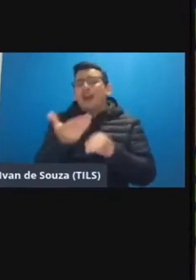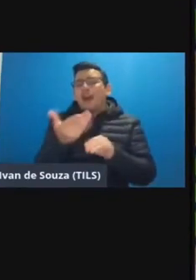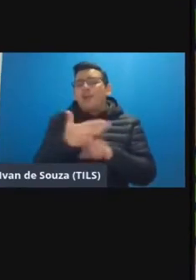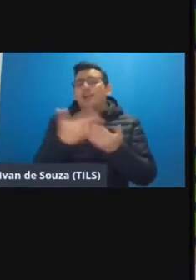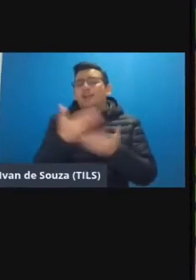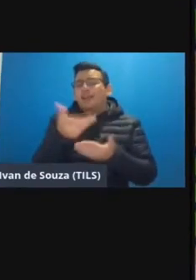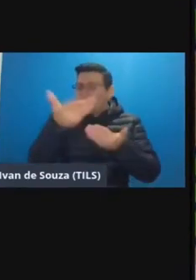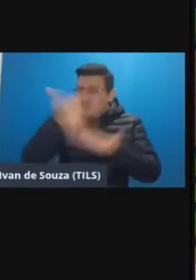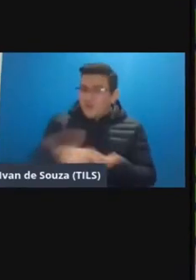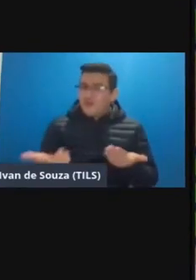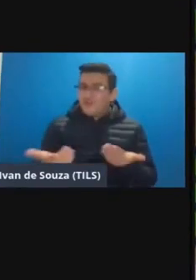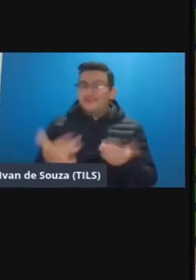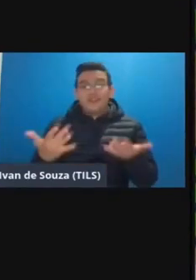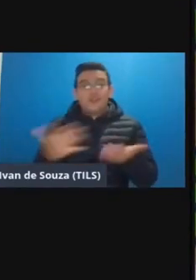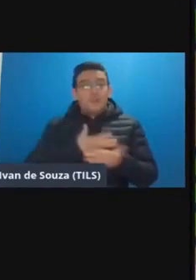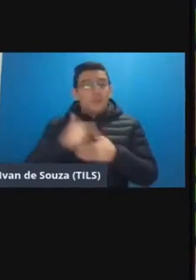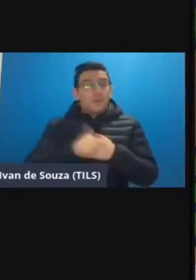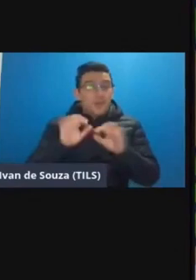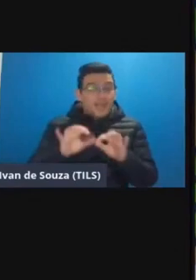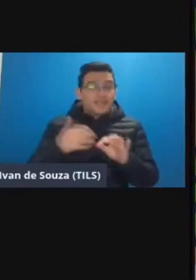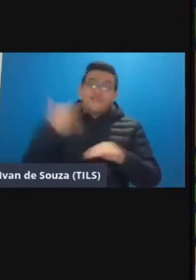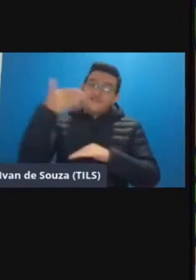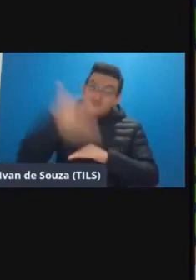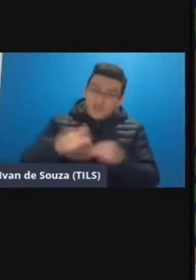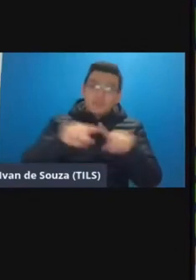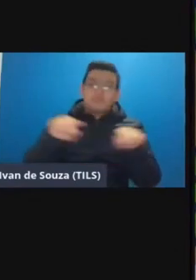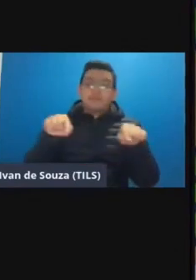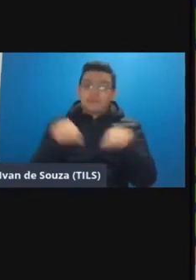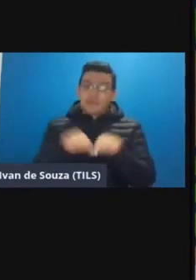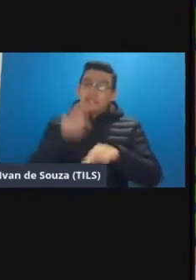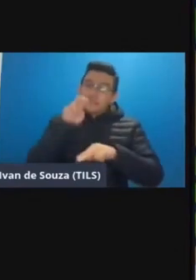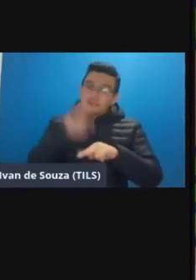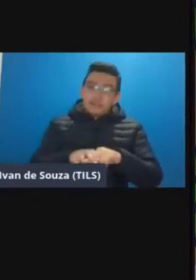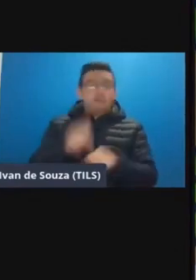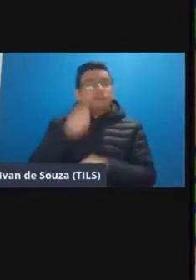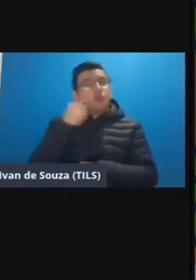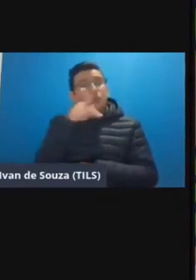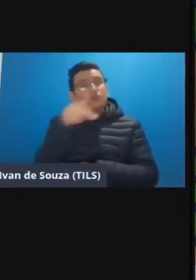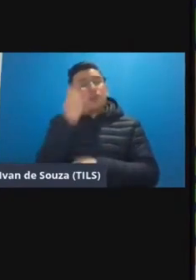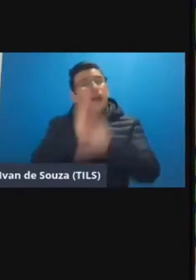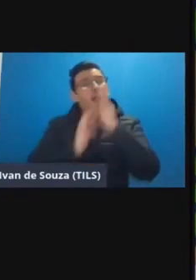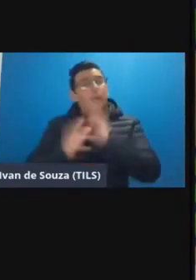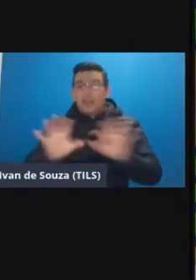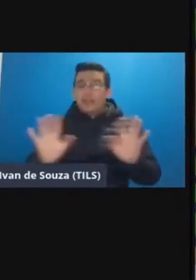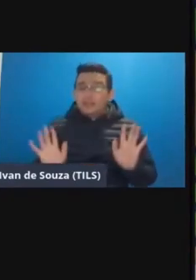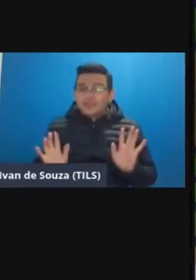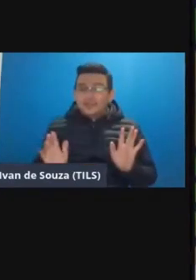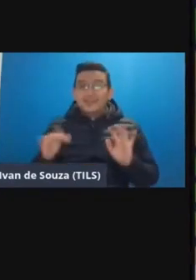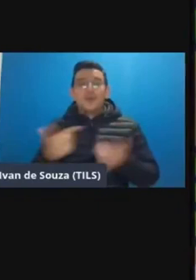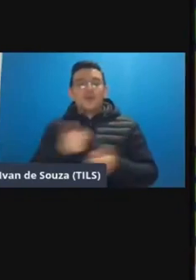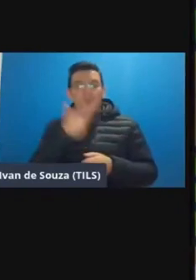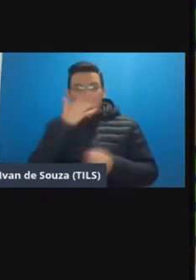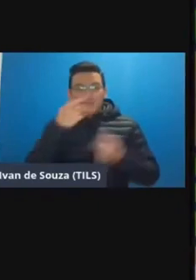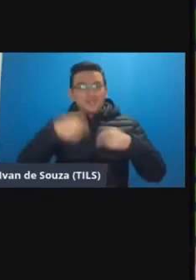ele vai fazer de novo então meu papel é esse é vir para a escola sentar na cadeira escutar o professor falar que é isso então assim eu acho que